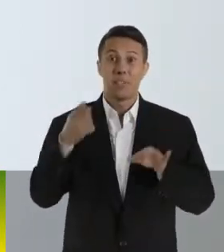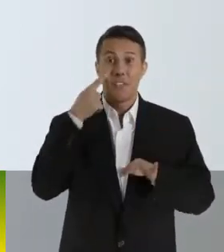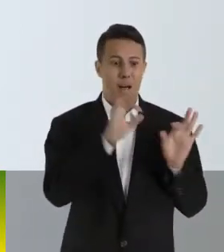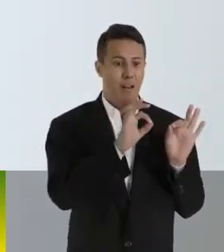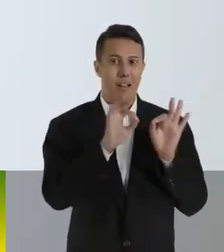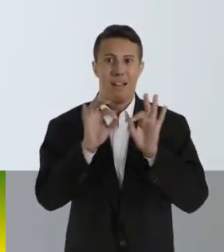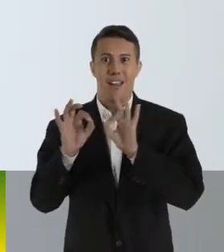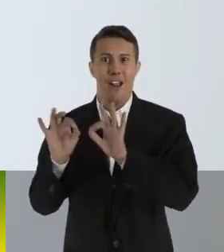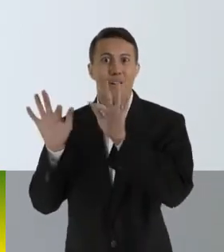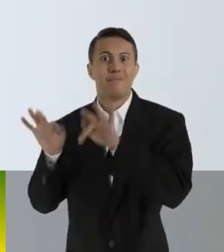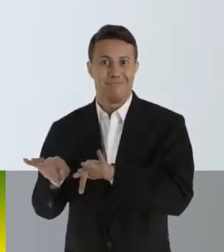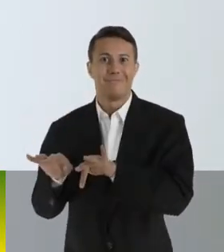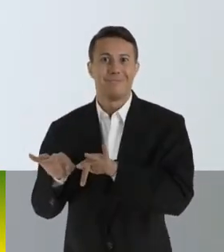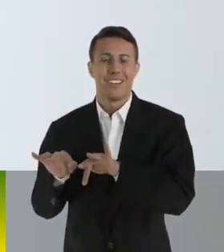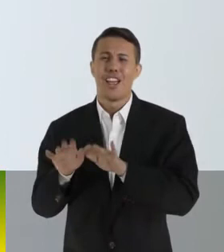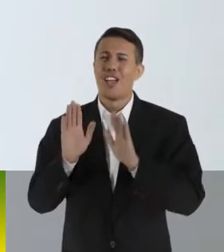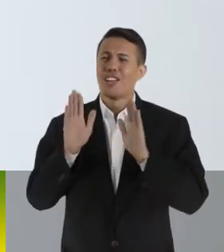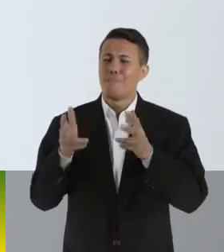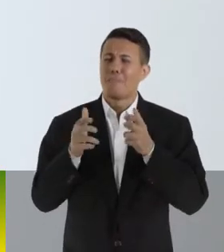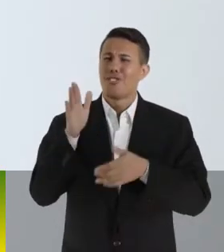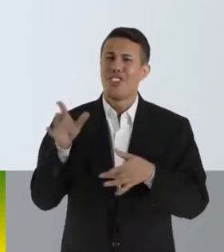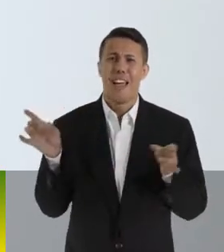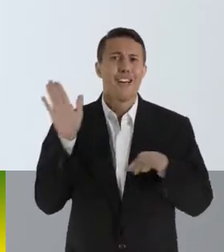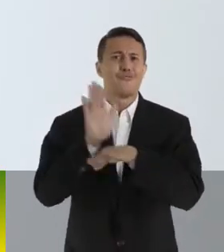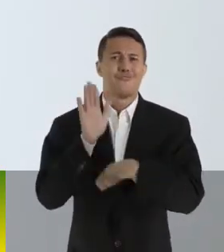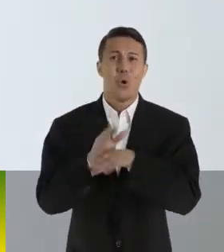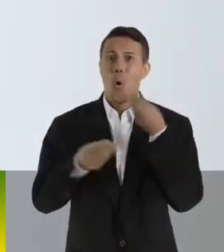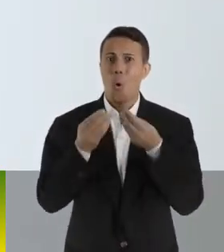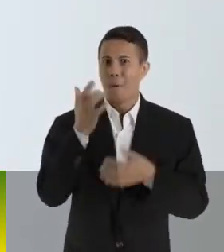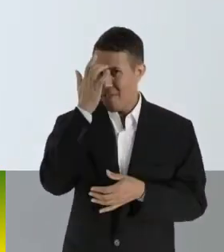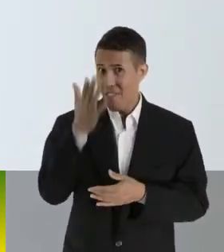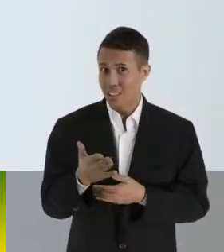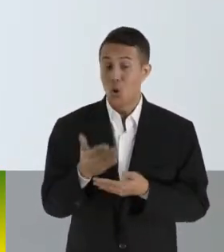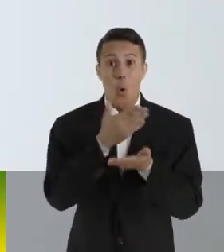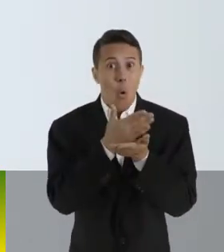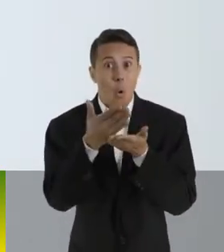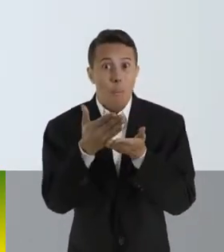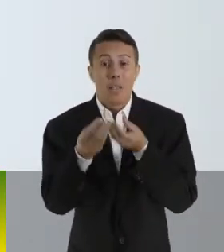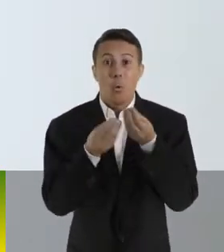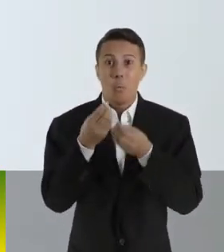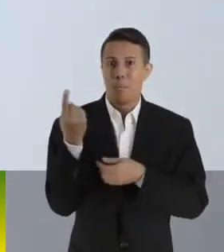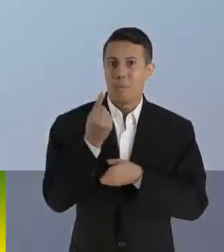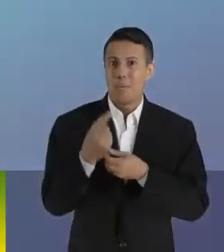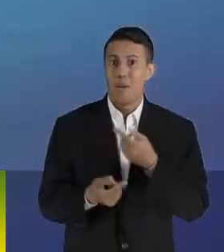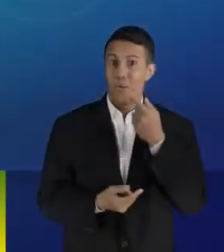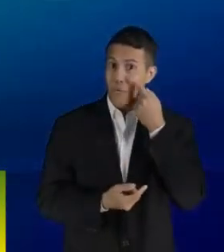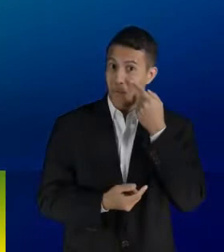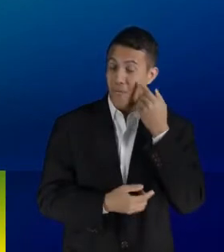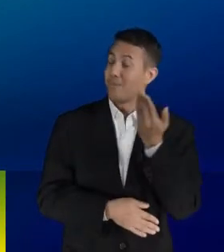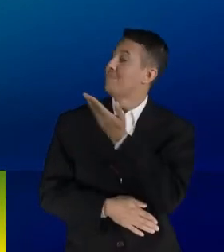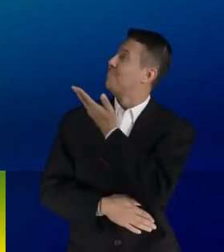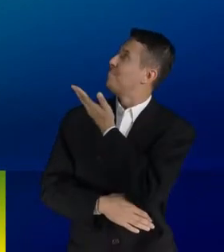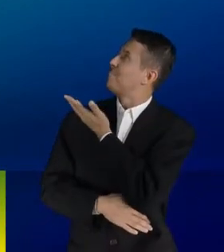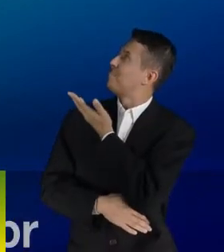difícil não, é bem simples. Se você assistir esse vídeo curtinho até o final, você já vai ter feito a sua parte. Olha só como é é fácil. Tudo começa